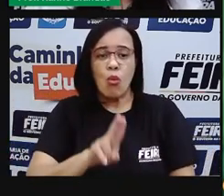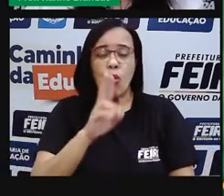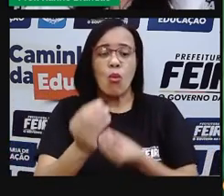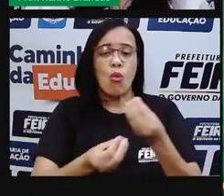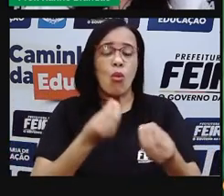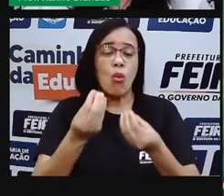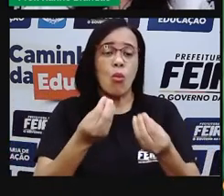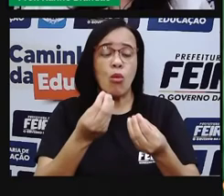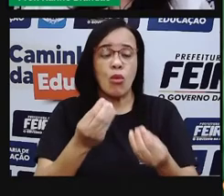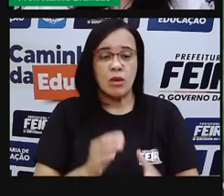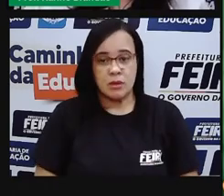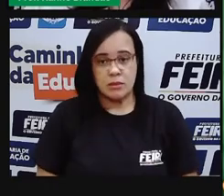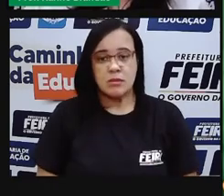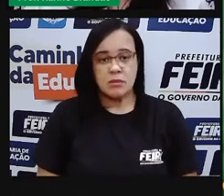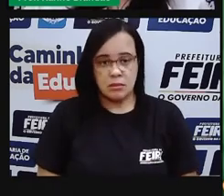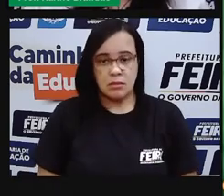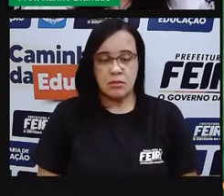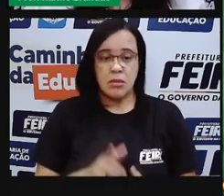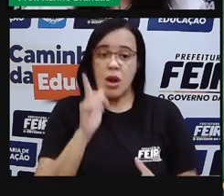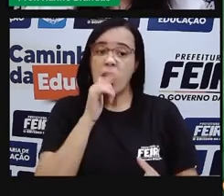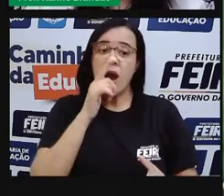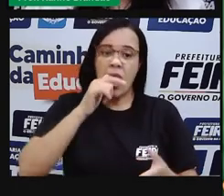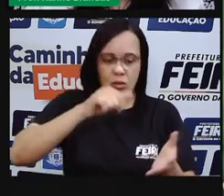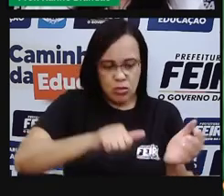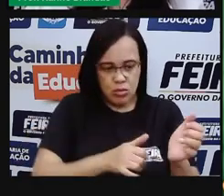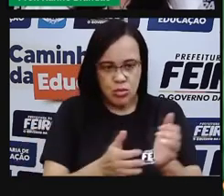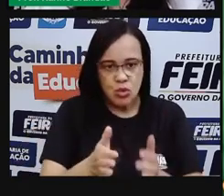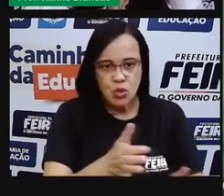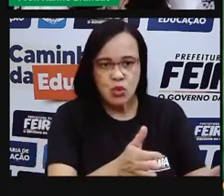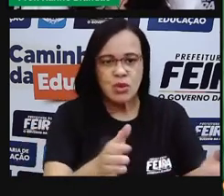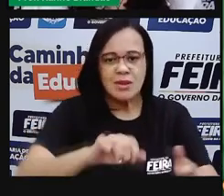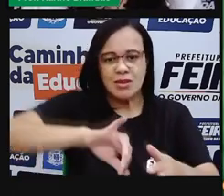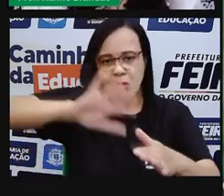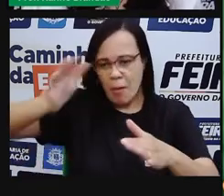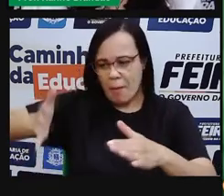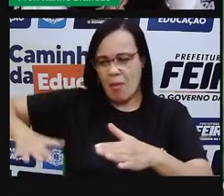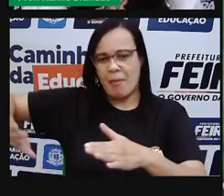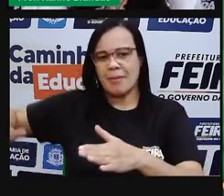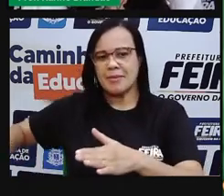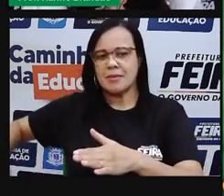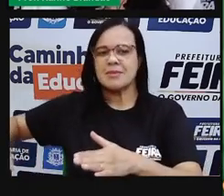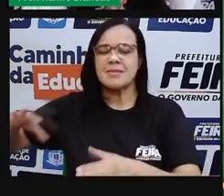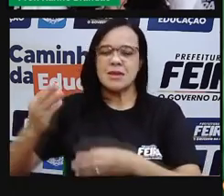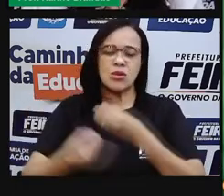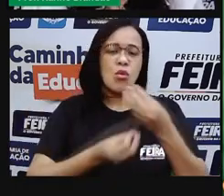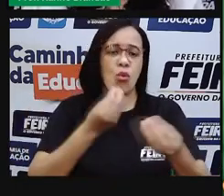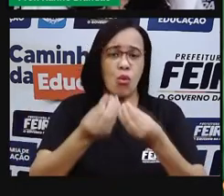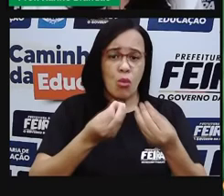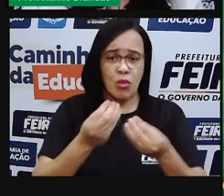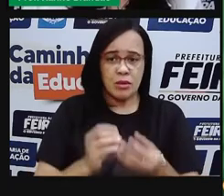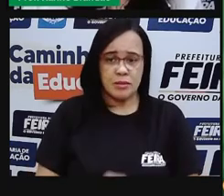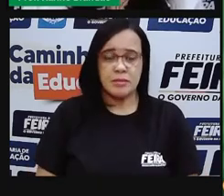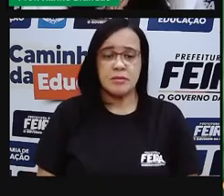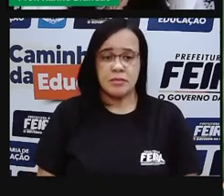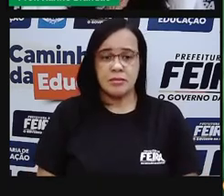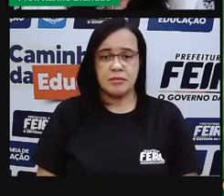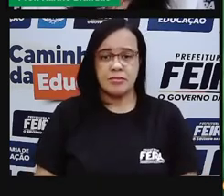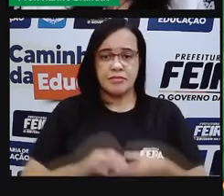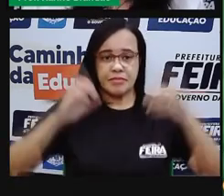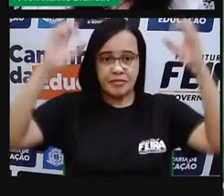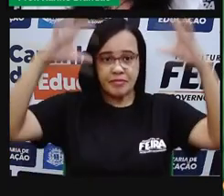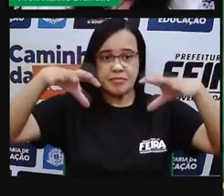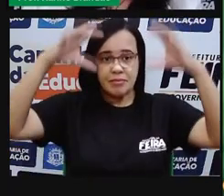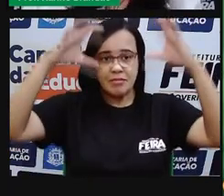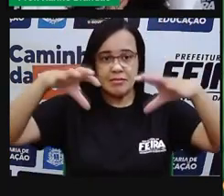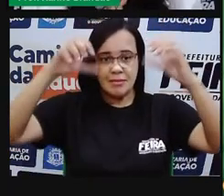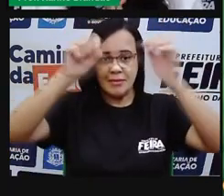repor a água dos rios, dos mares, né? Ela vai cair sobre os nossos